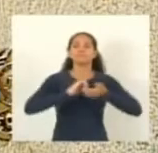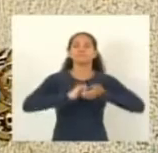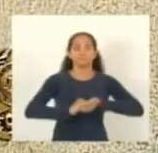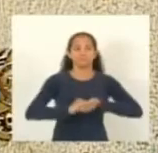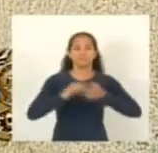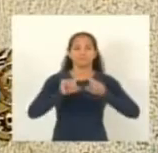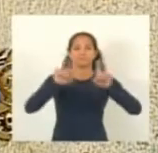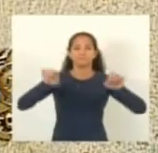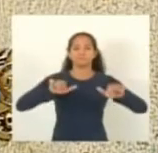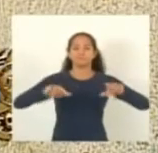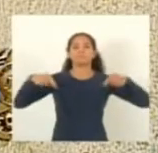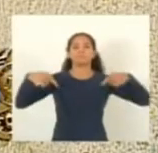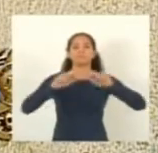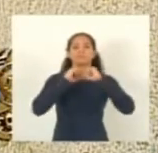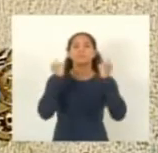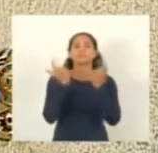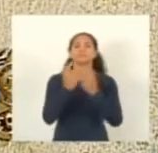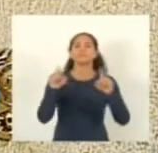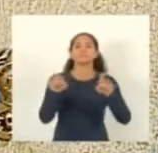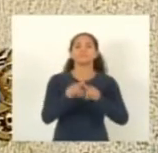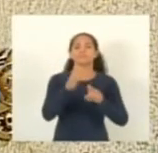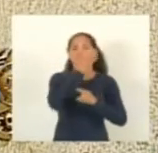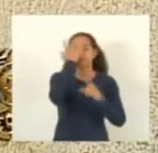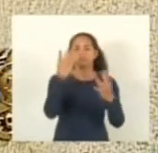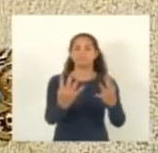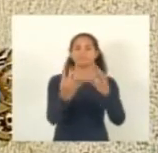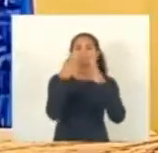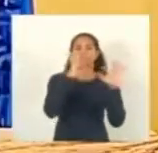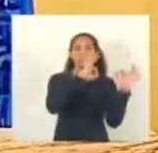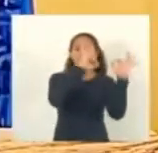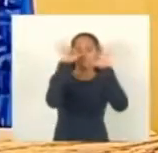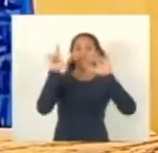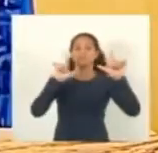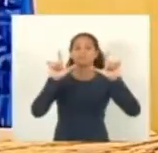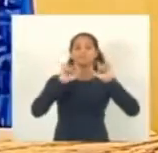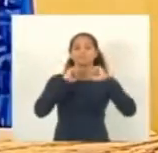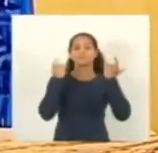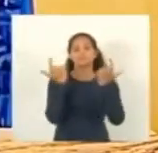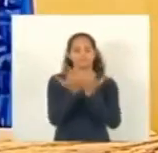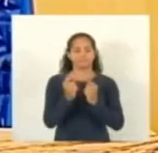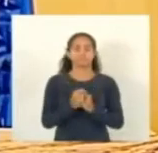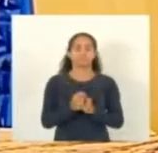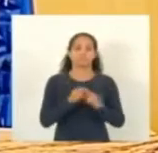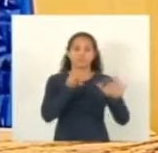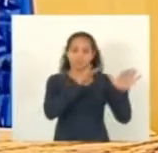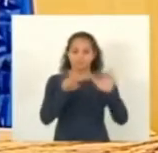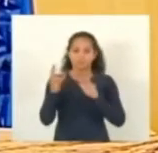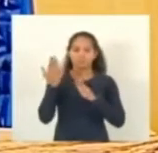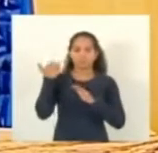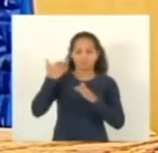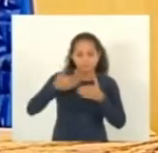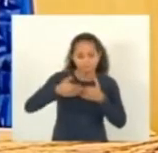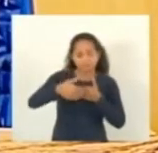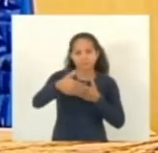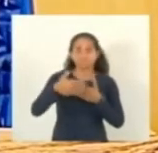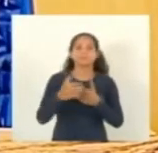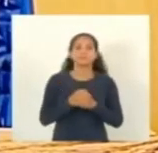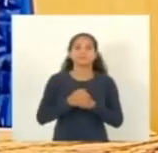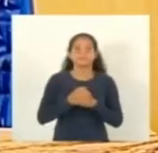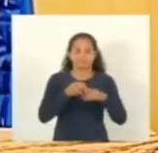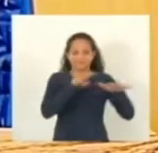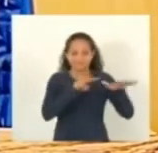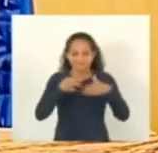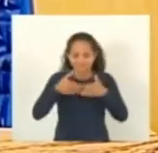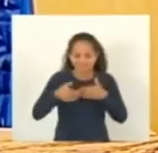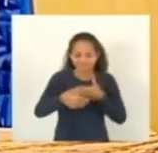aos funcionários da casa e aqueles que nos assistem pela TV Assembleia essa semana deputado Danilo é nós estamos na